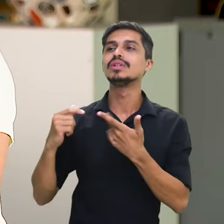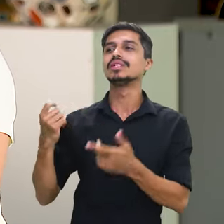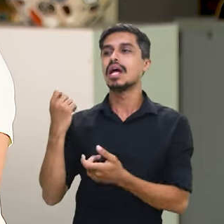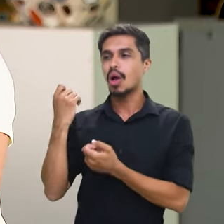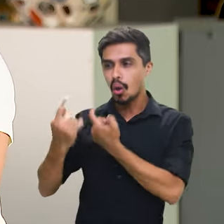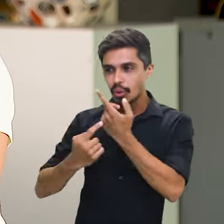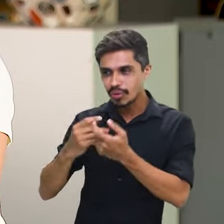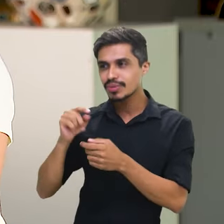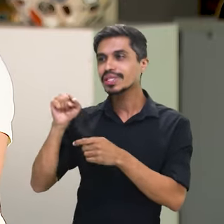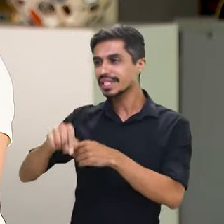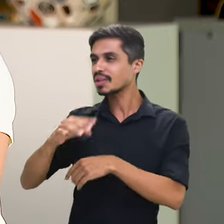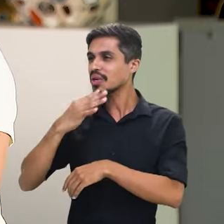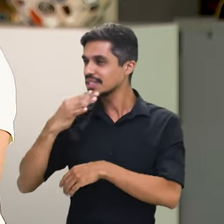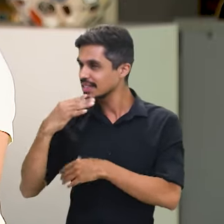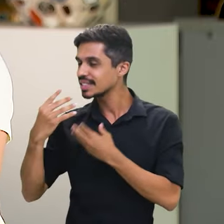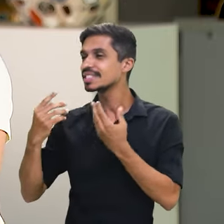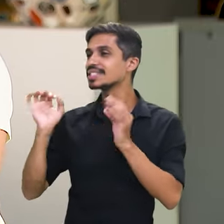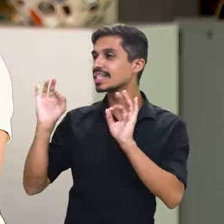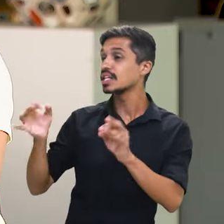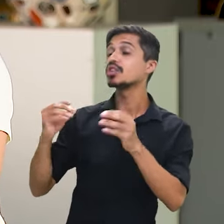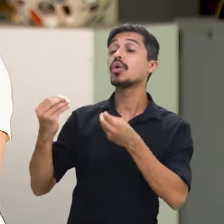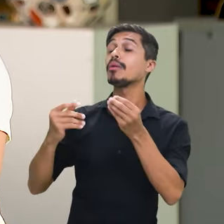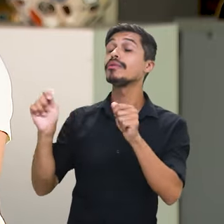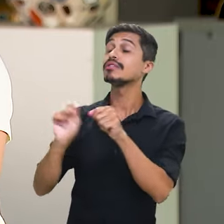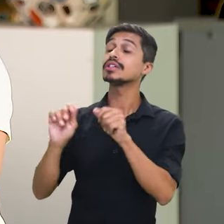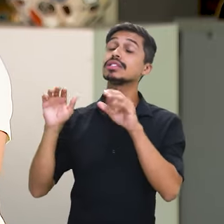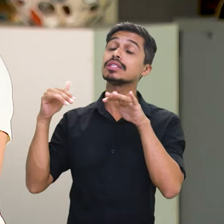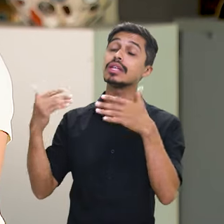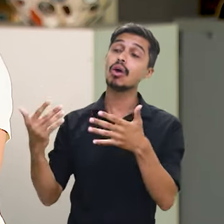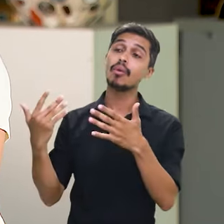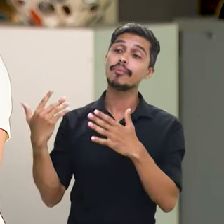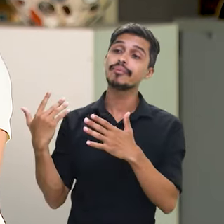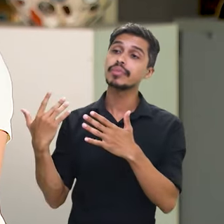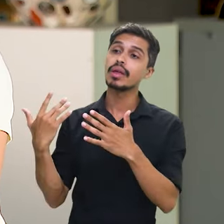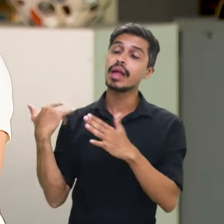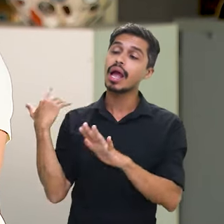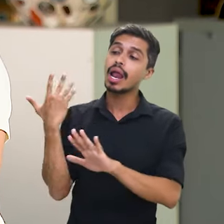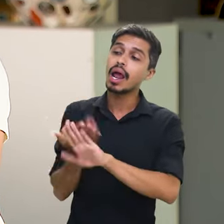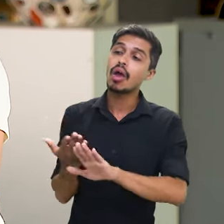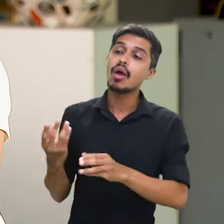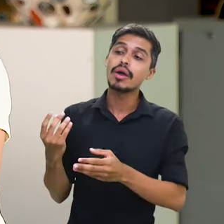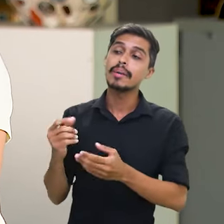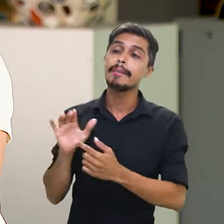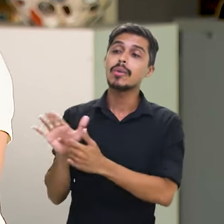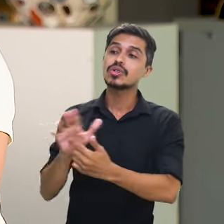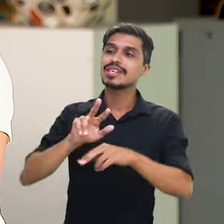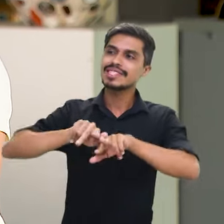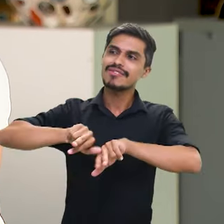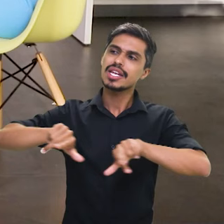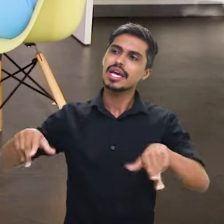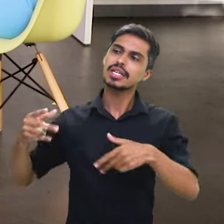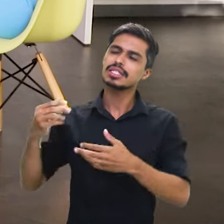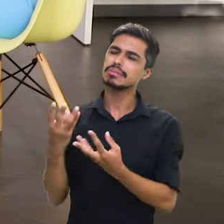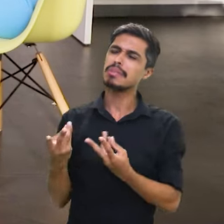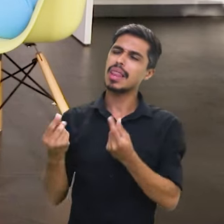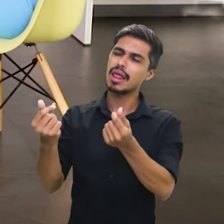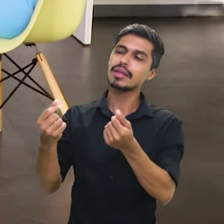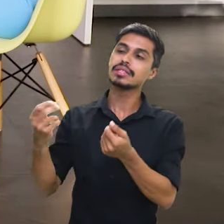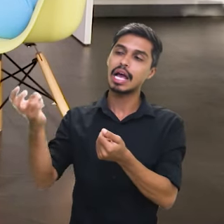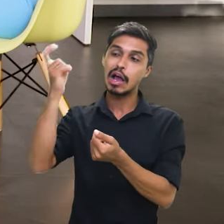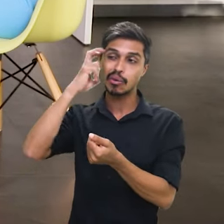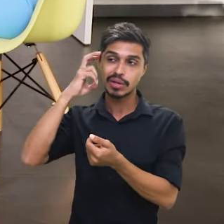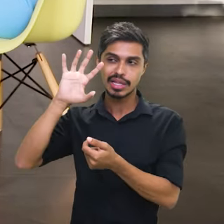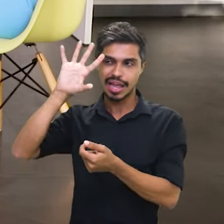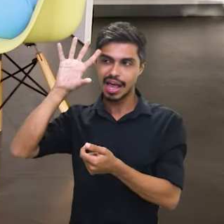quilombo, as comunidades quilombolas. Agora, como é que a gente tem feito, então, para mostrar essa diversidade tão rica da